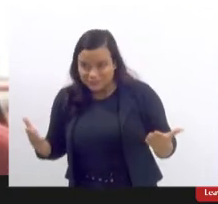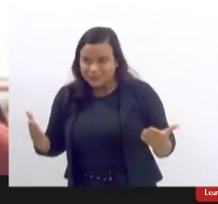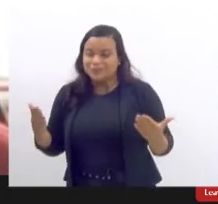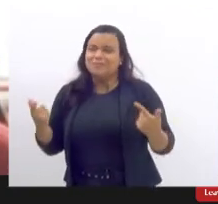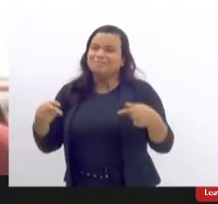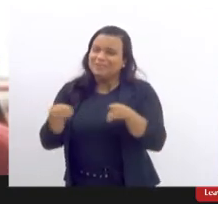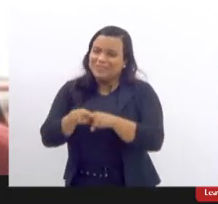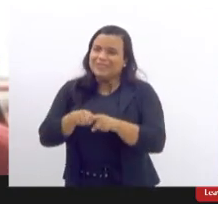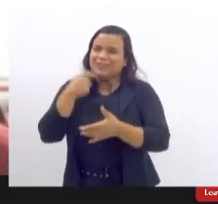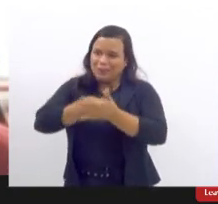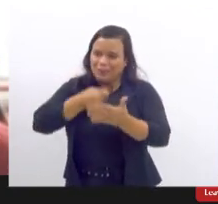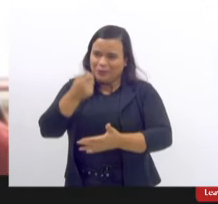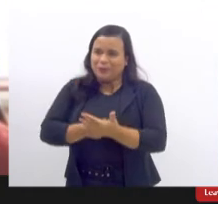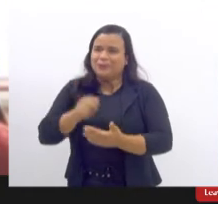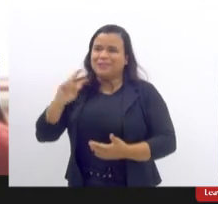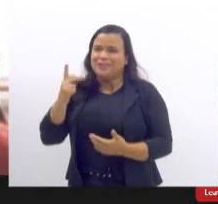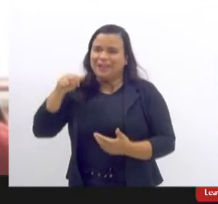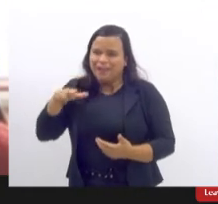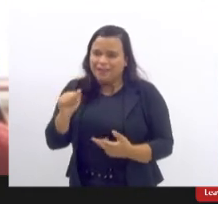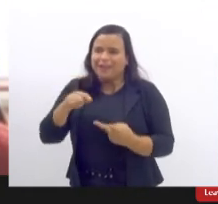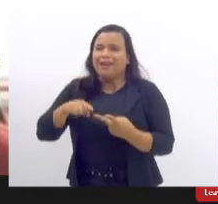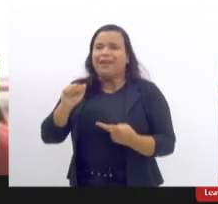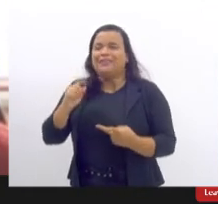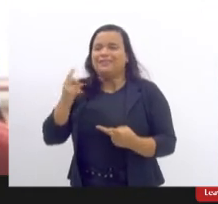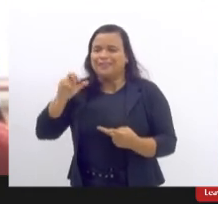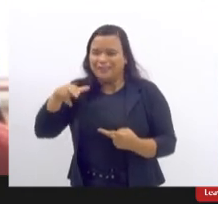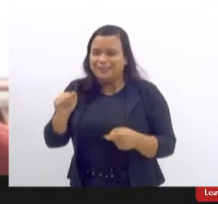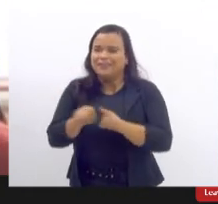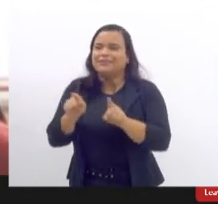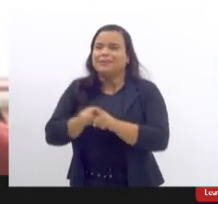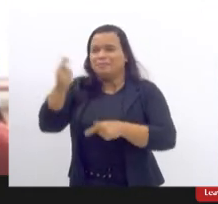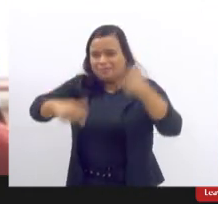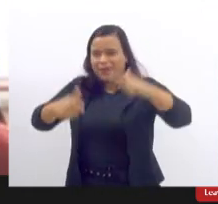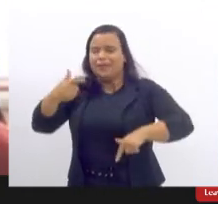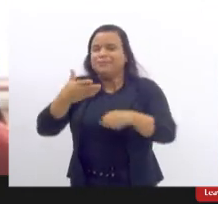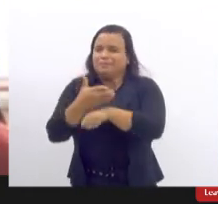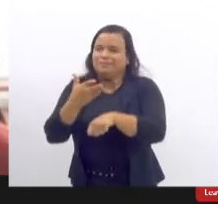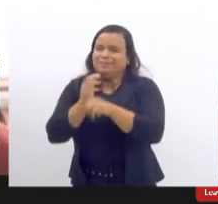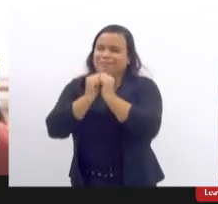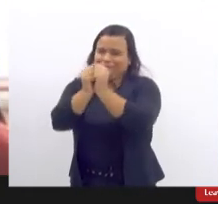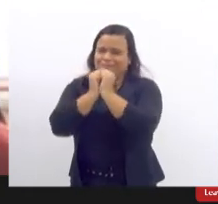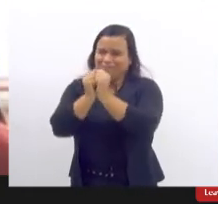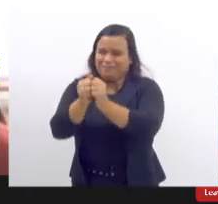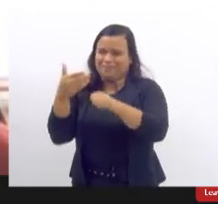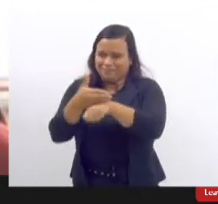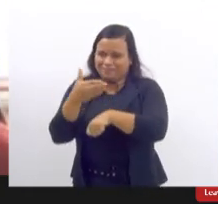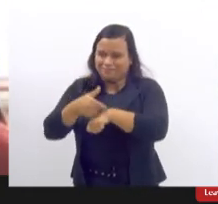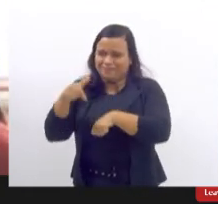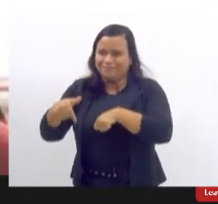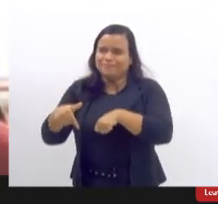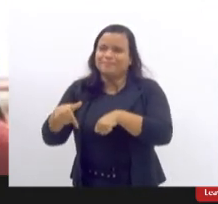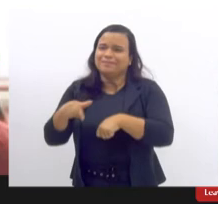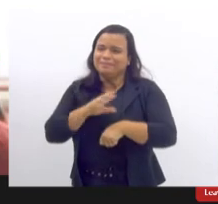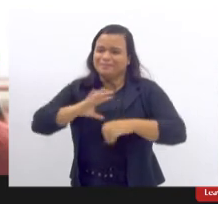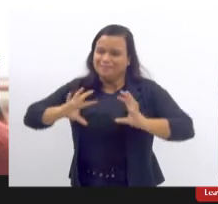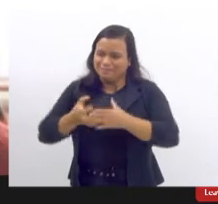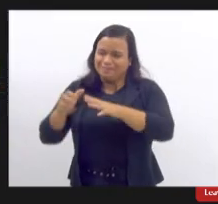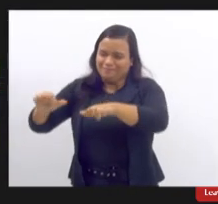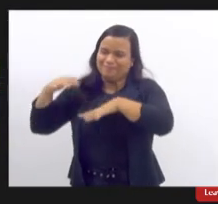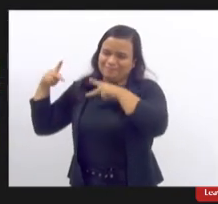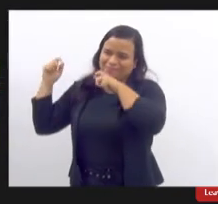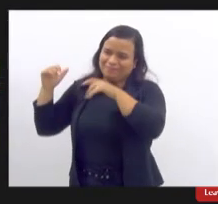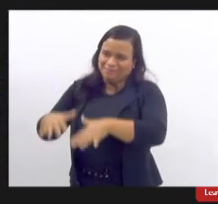parceiras de luta Helena Adriana e as demais que participaram que estão participando aqui dessa audiência